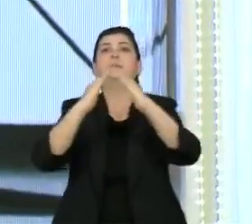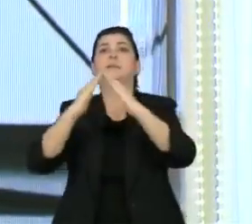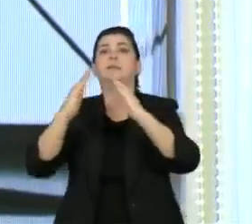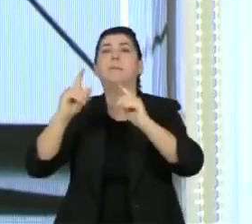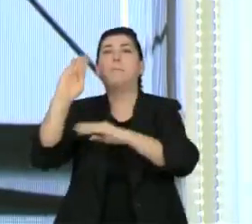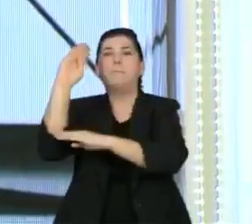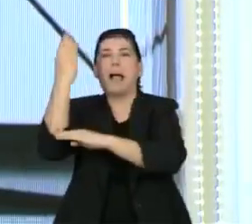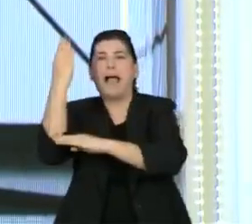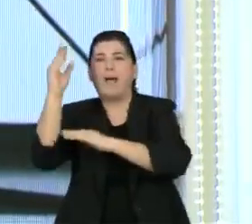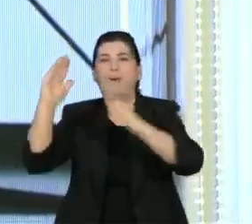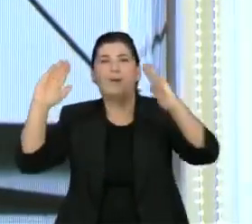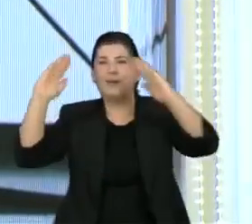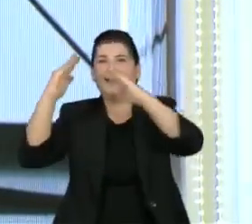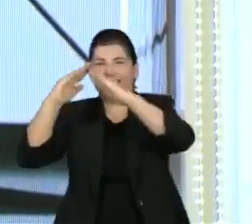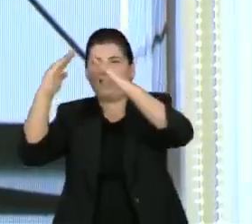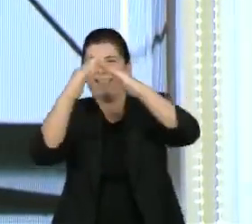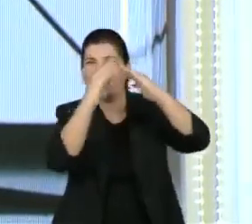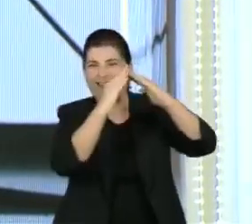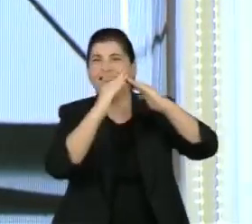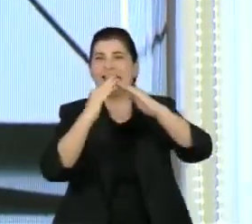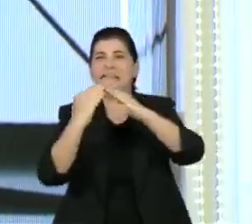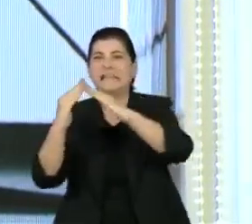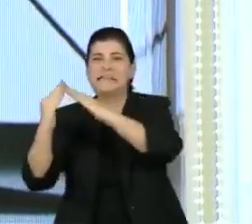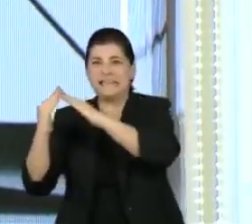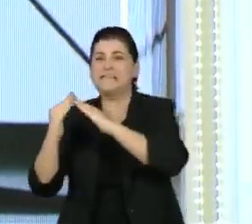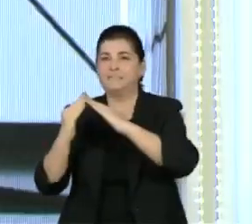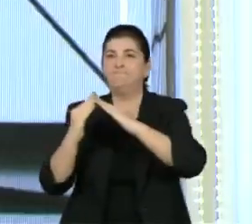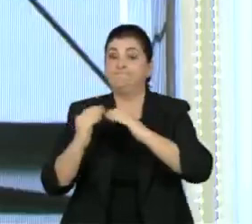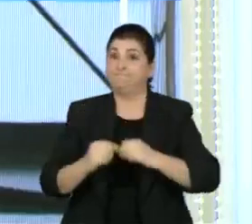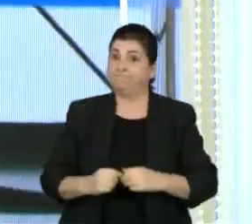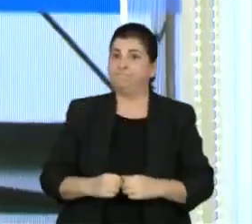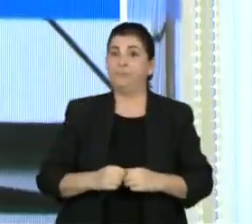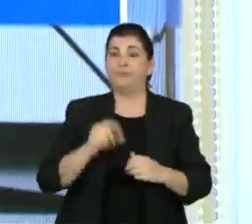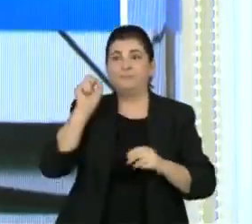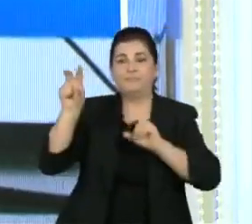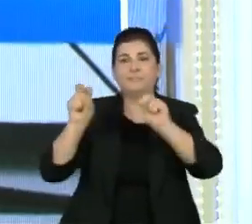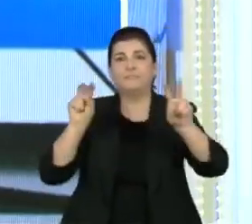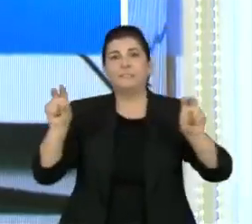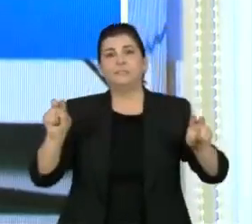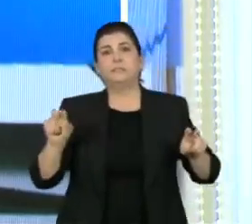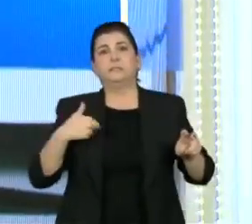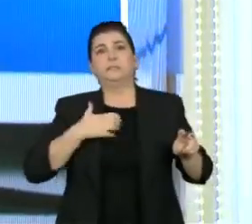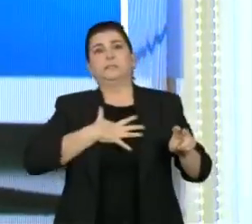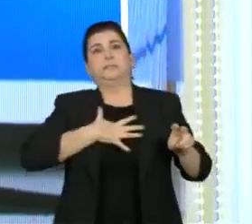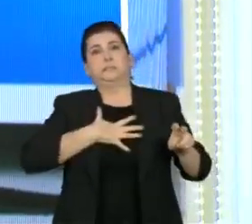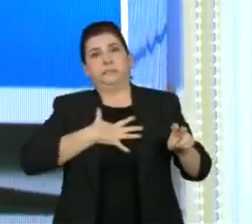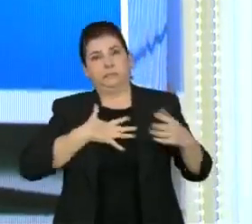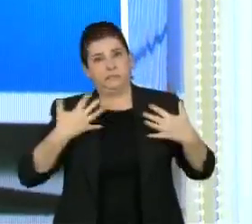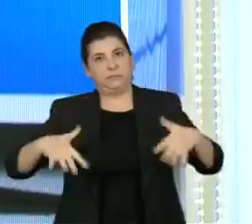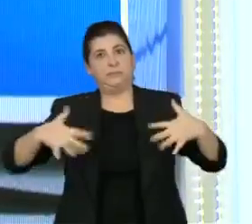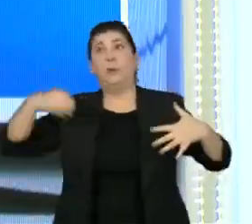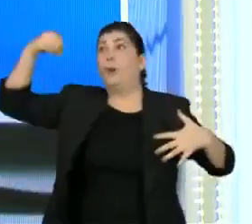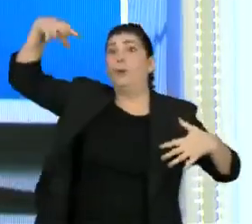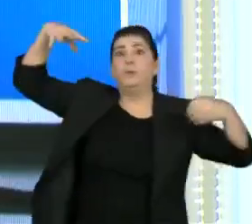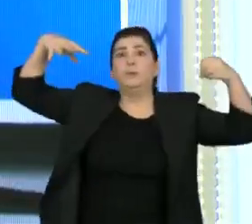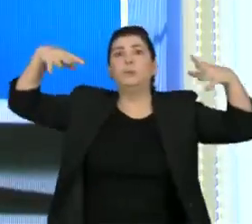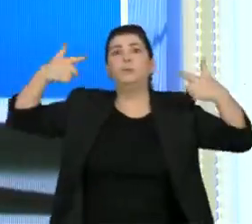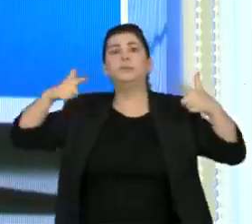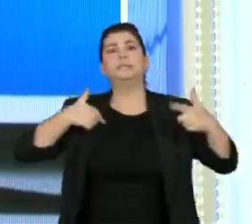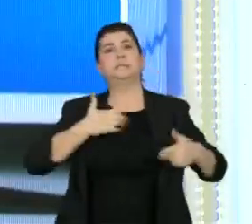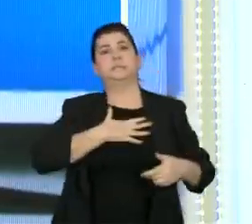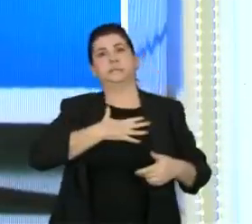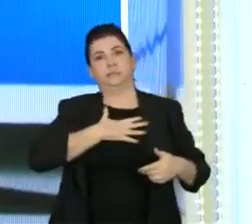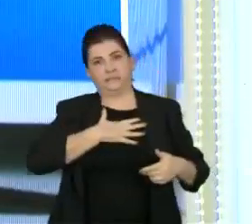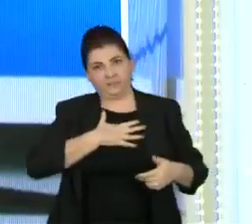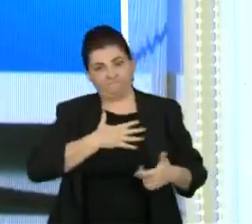que, às vezes, eu vi hoje, presenciei quartos e salas sem iluminação, ou seja, os dois cômodos da casa